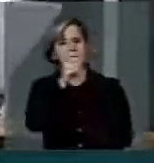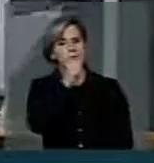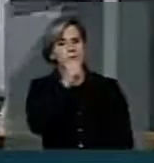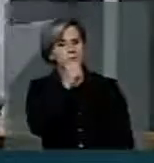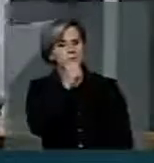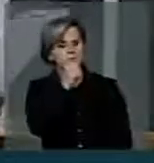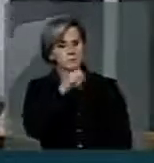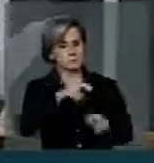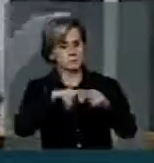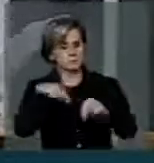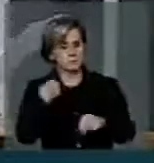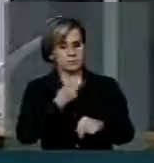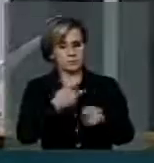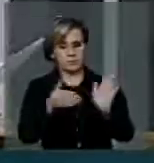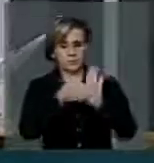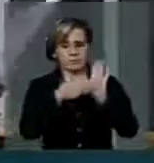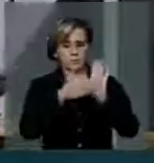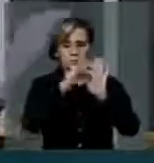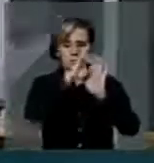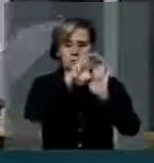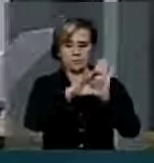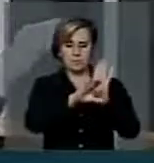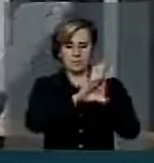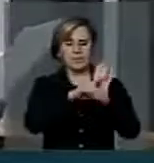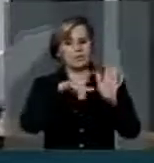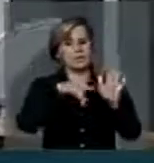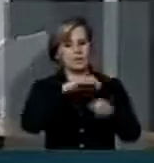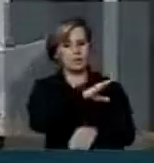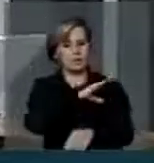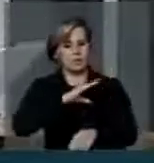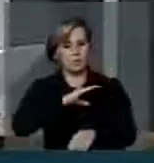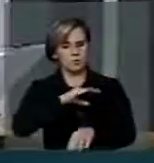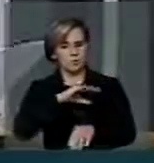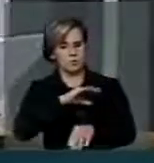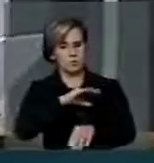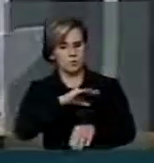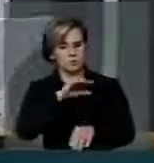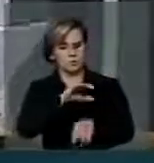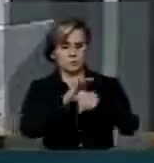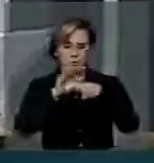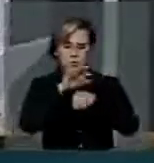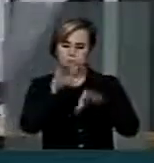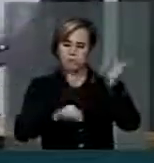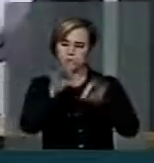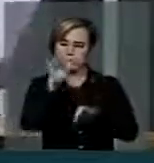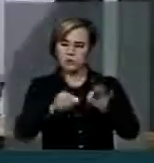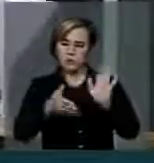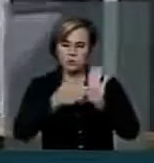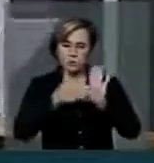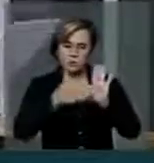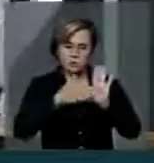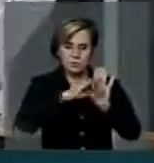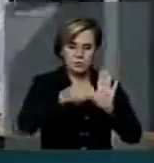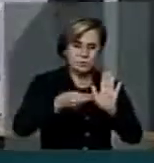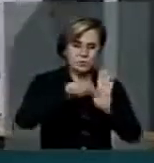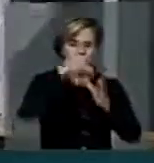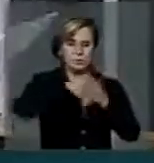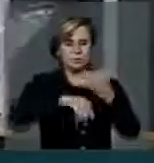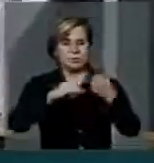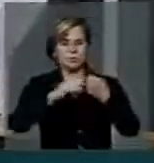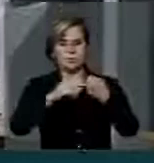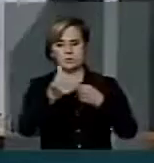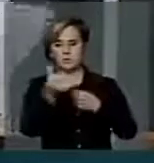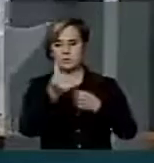nós temos uma proposta de emenda constitucional que está na Comissão de Constituição e Justiça propondo exatamente que se inclua no artigo